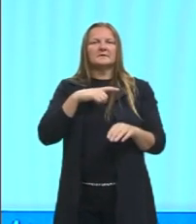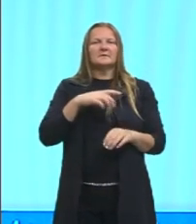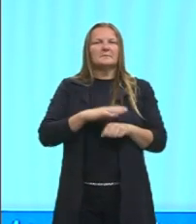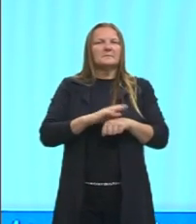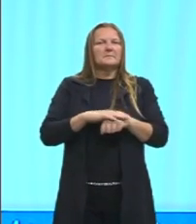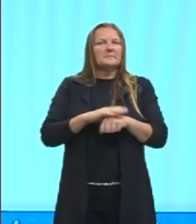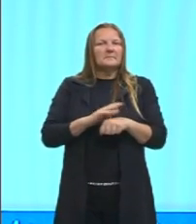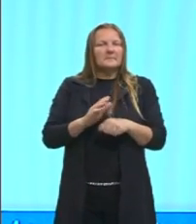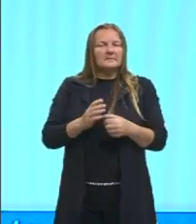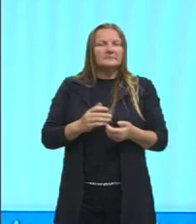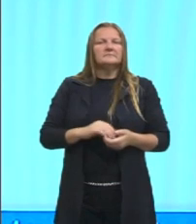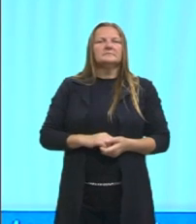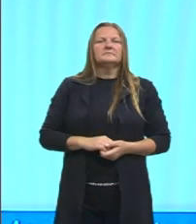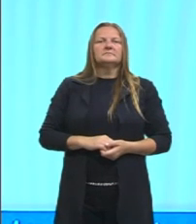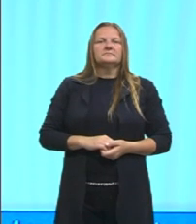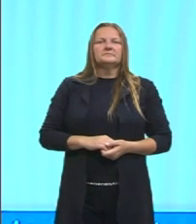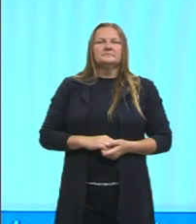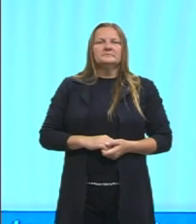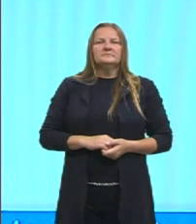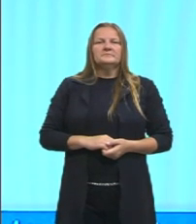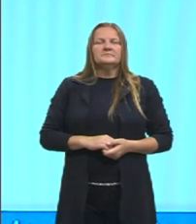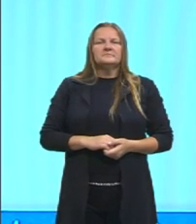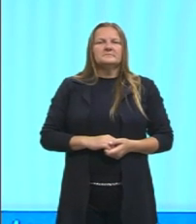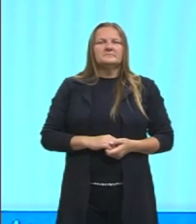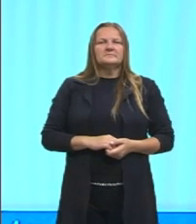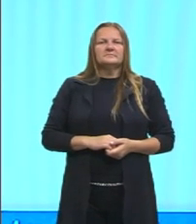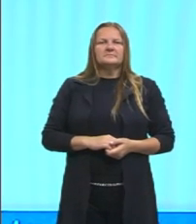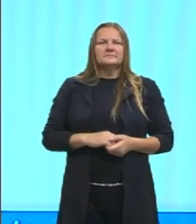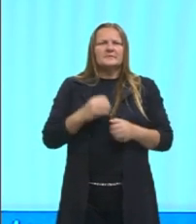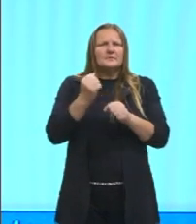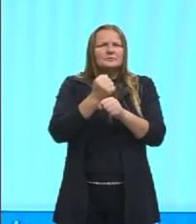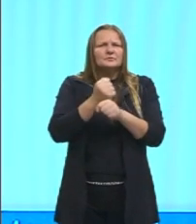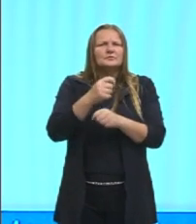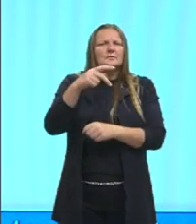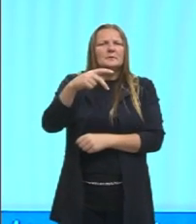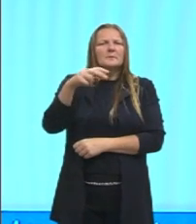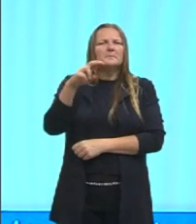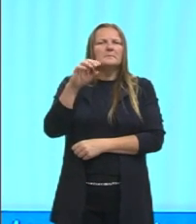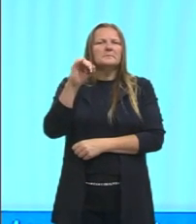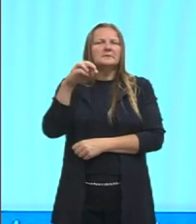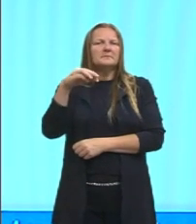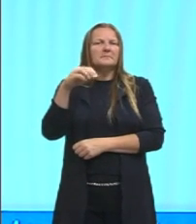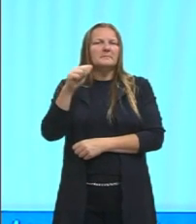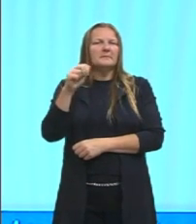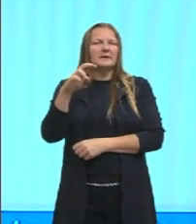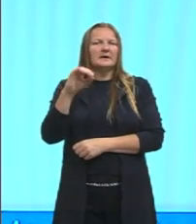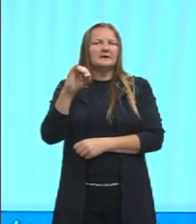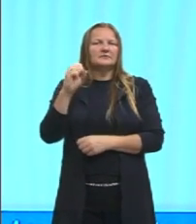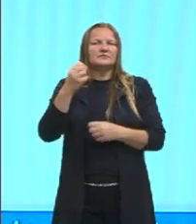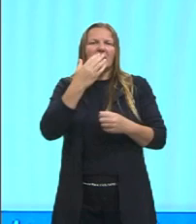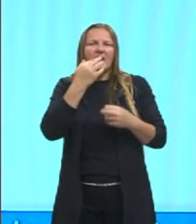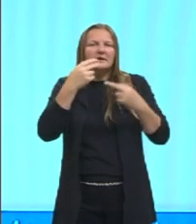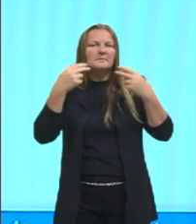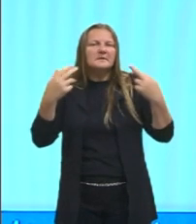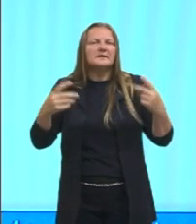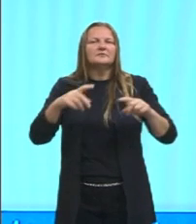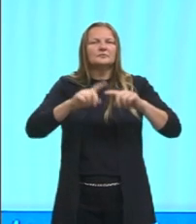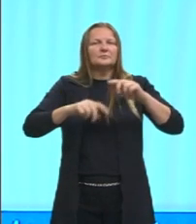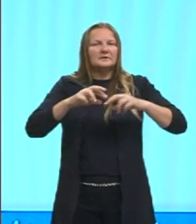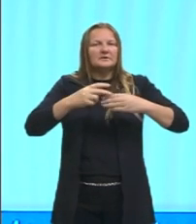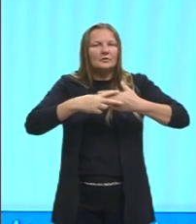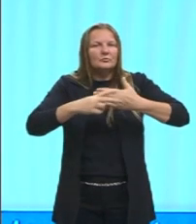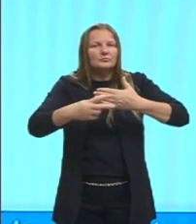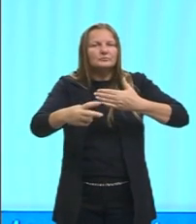dentro dessa questão, produtos primários, matéria-prima, alimentos, aquela coisa toda, e compram dos